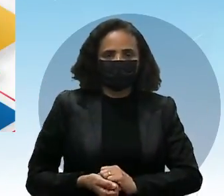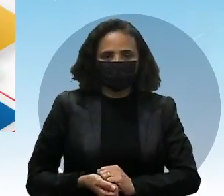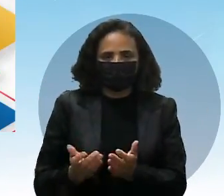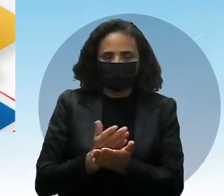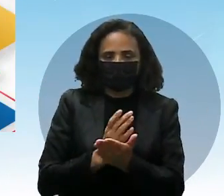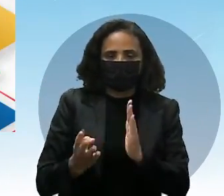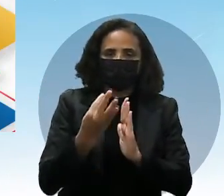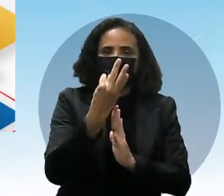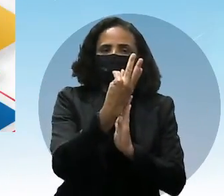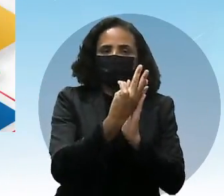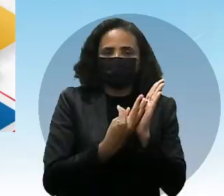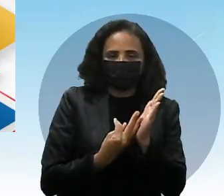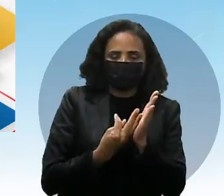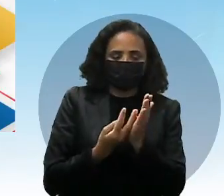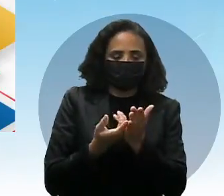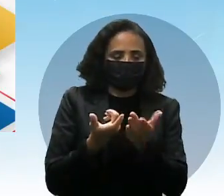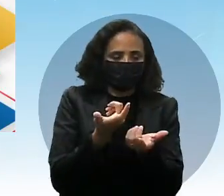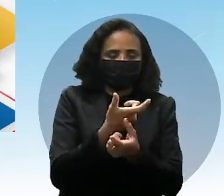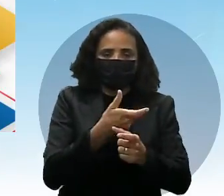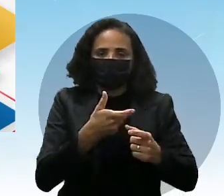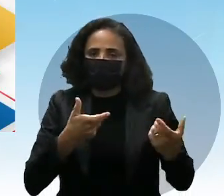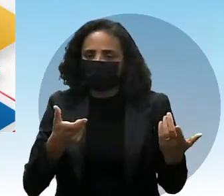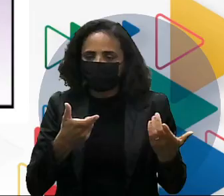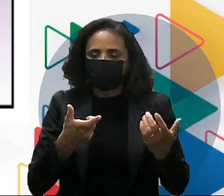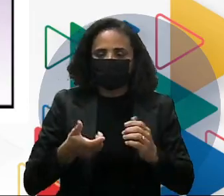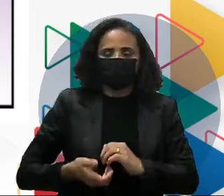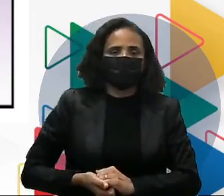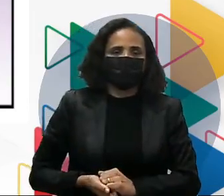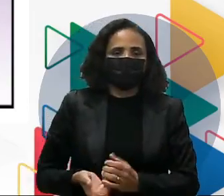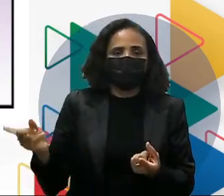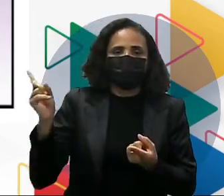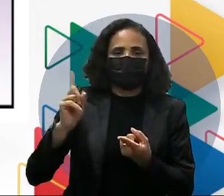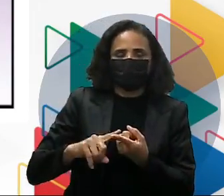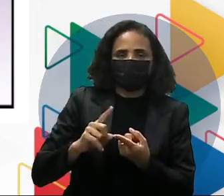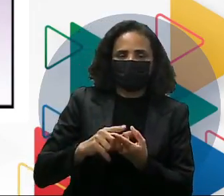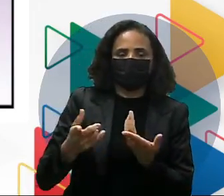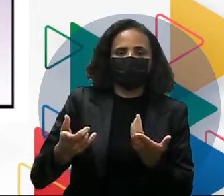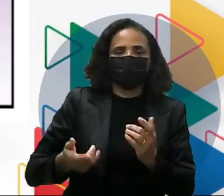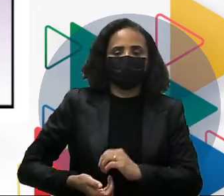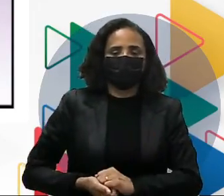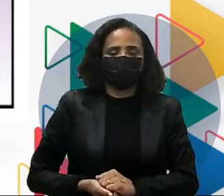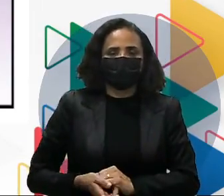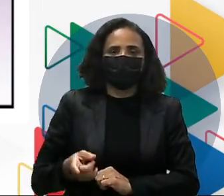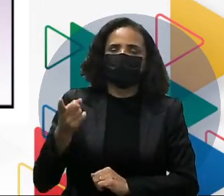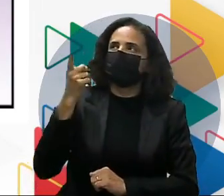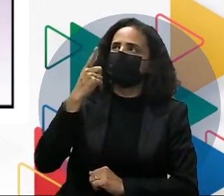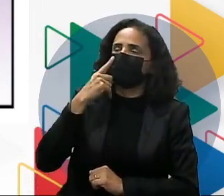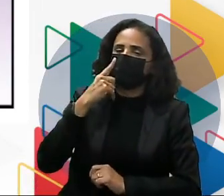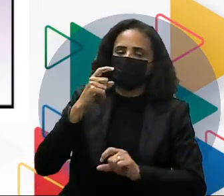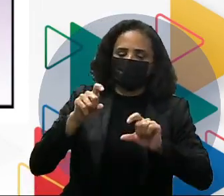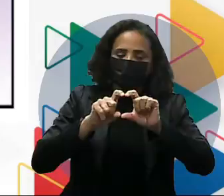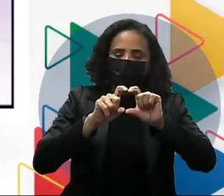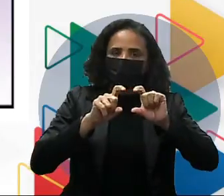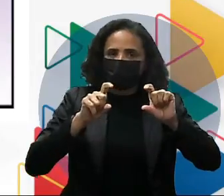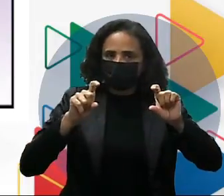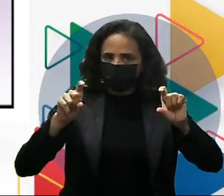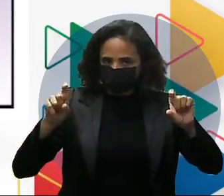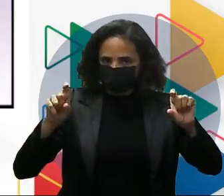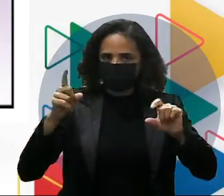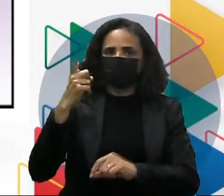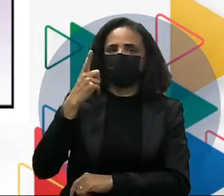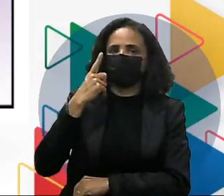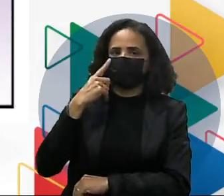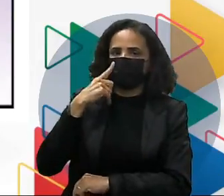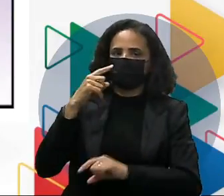expressivamente grandes, como também as famosas tirinhas, né?